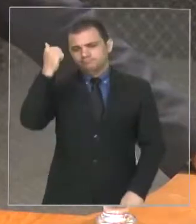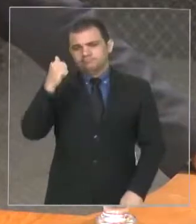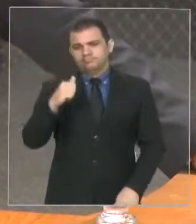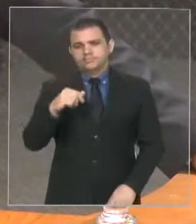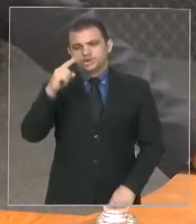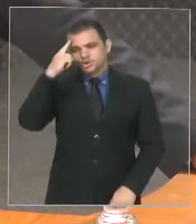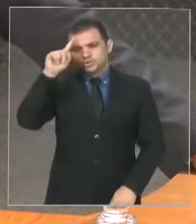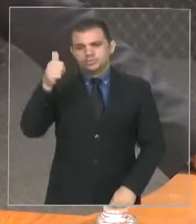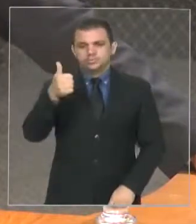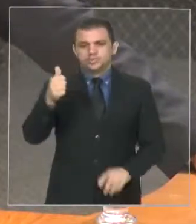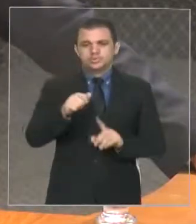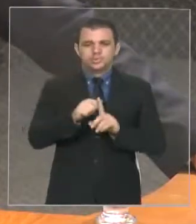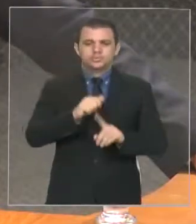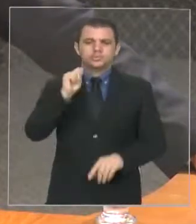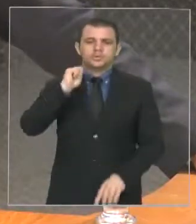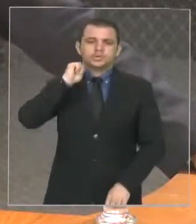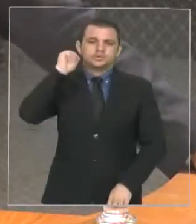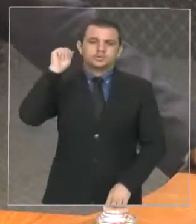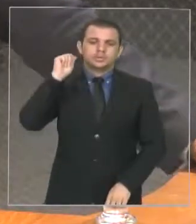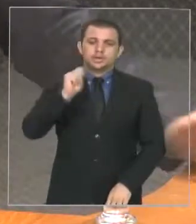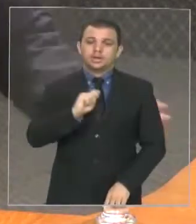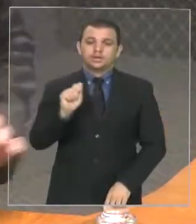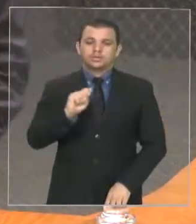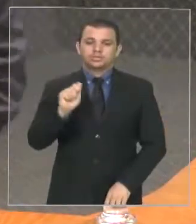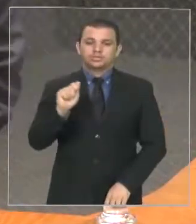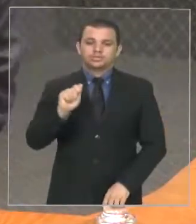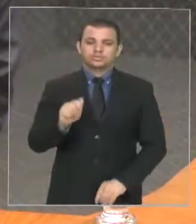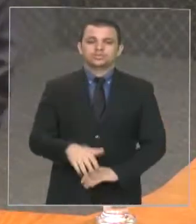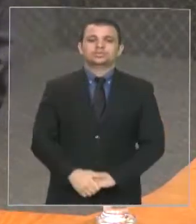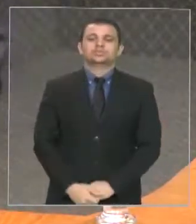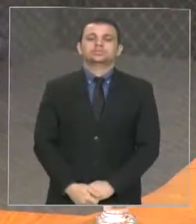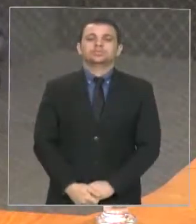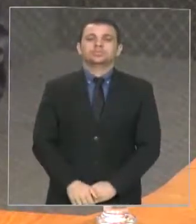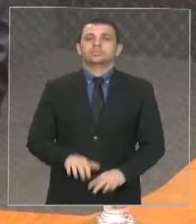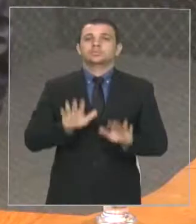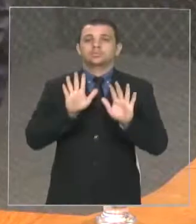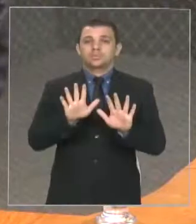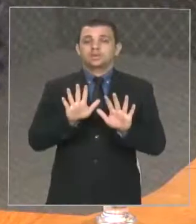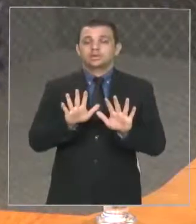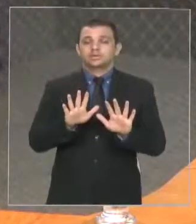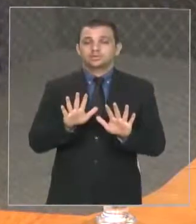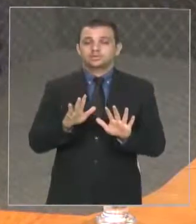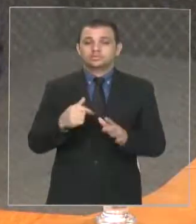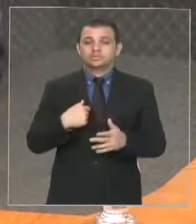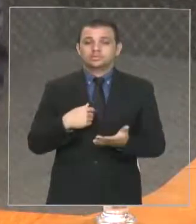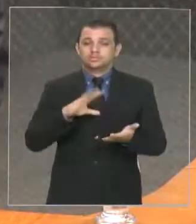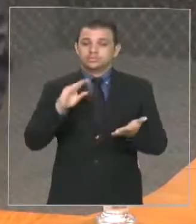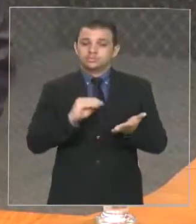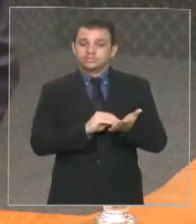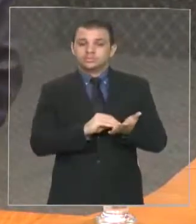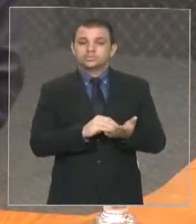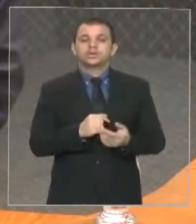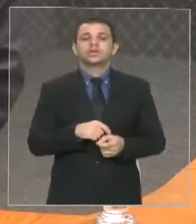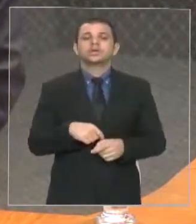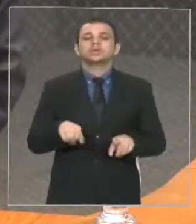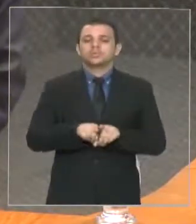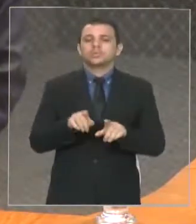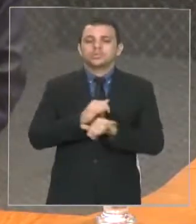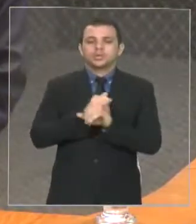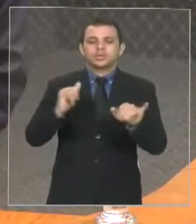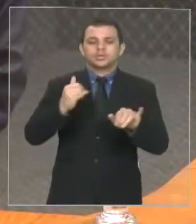partir do dia 1º de agosto. Mas deixo aqui uma memória dita agora recentemente